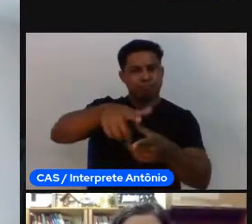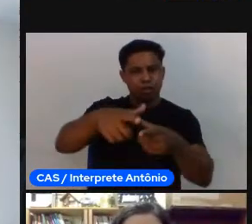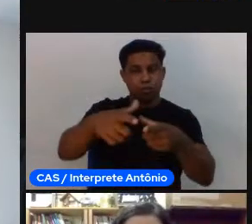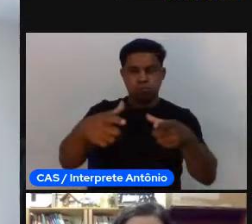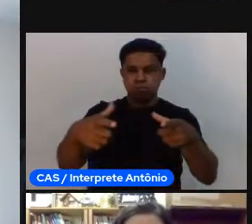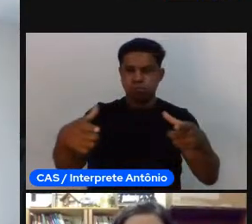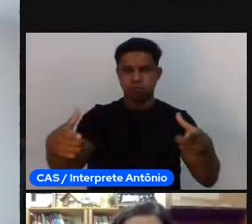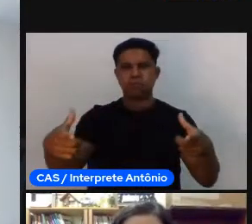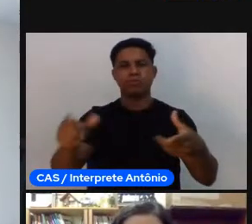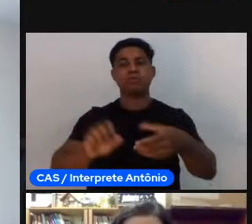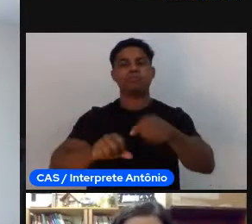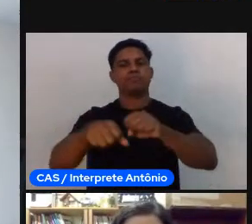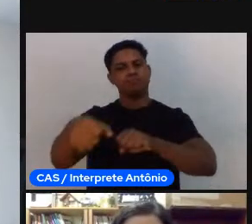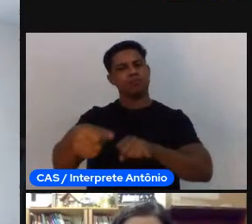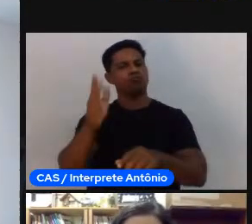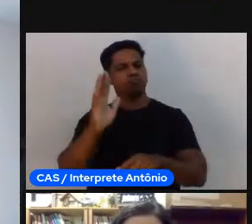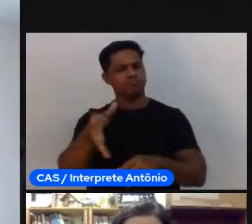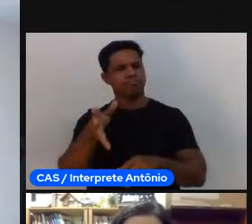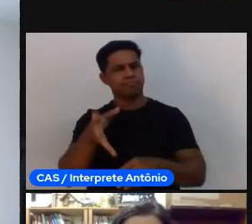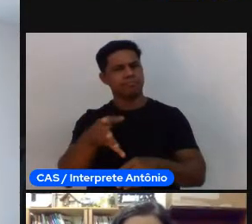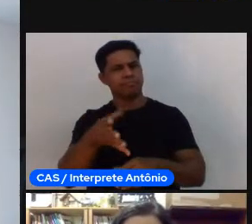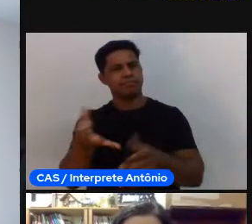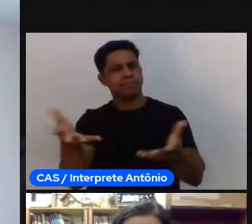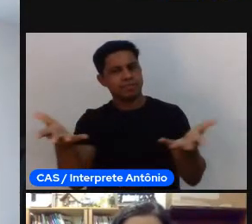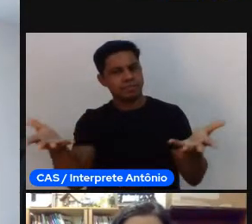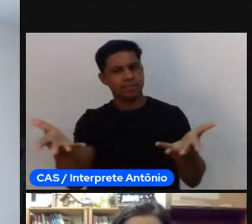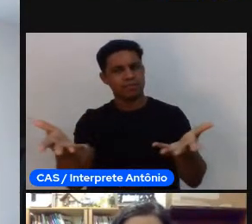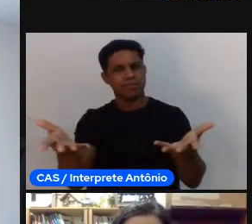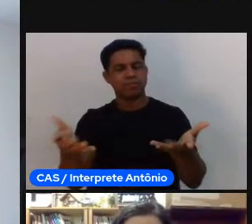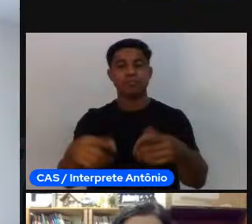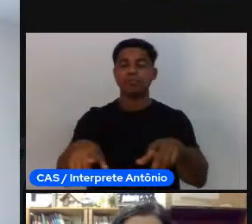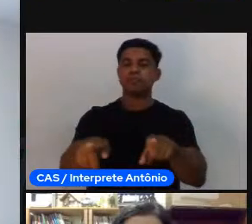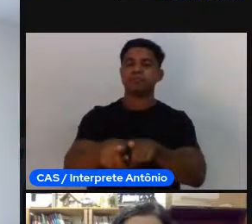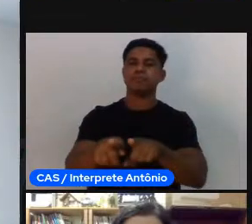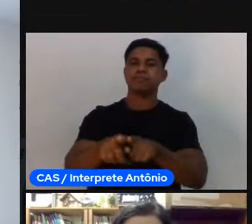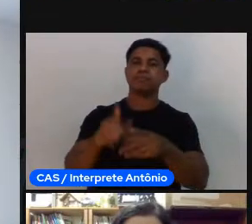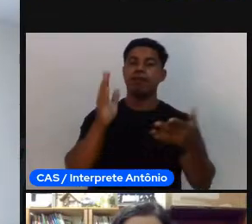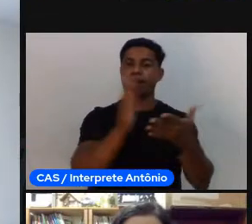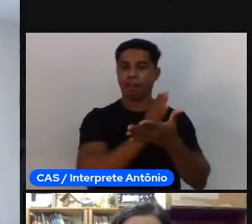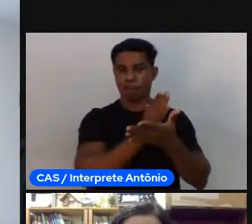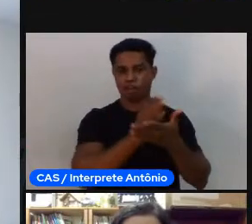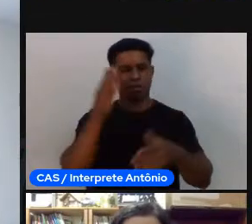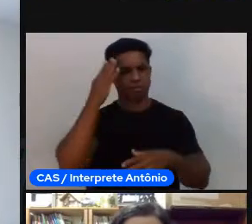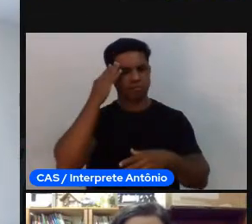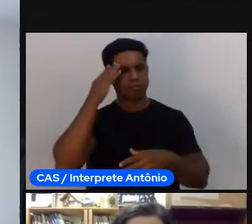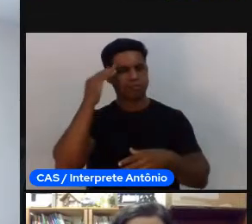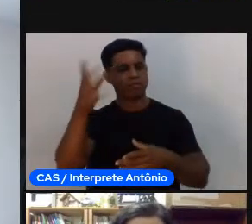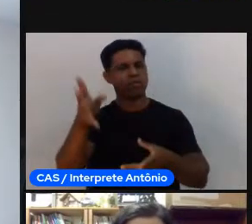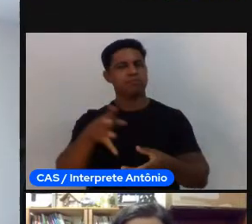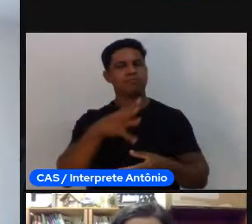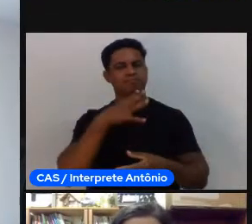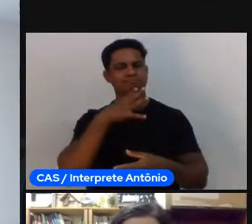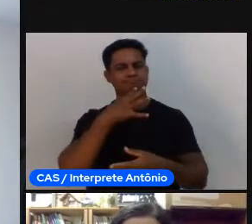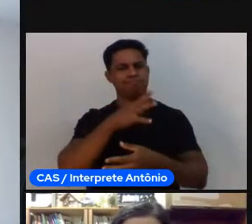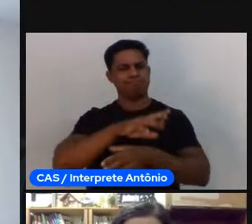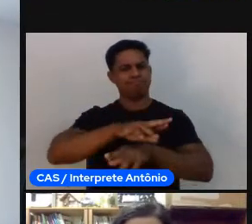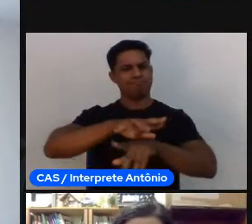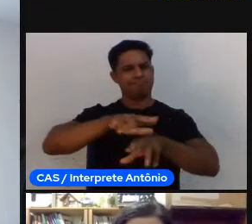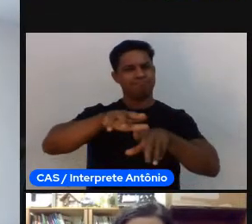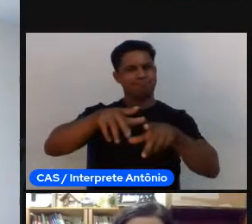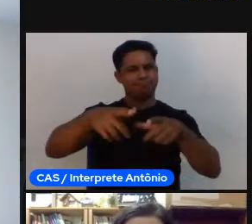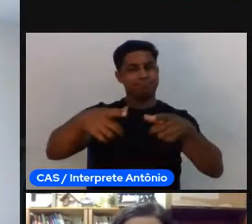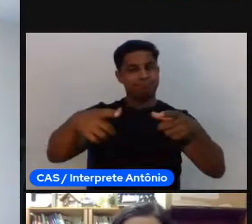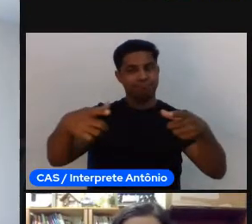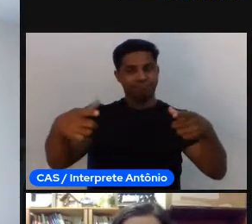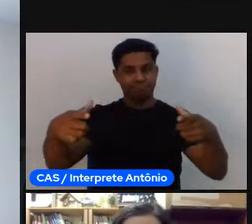e uma longa estrada e já de experiência no esporte, né. Então, pedagogia do esporte